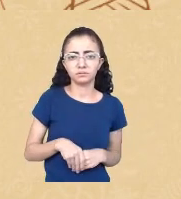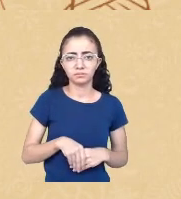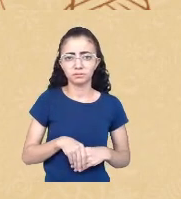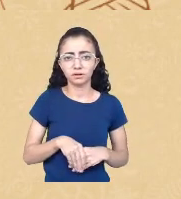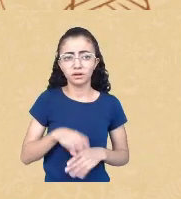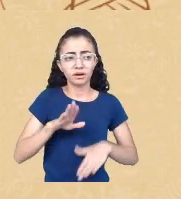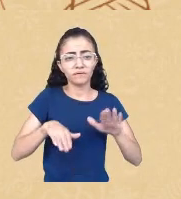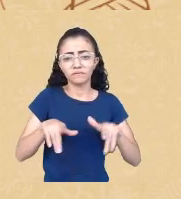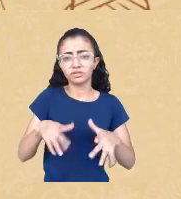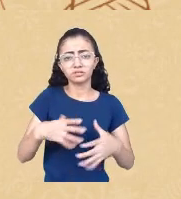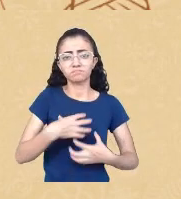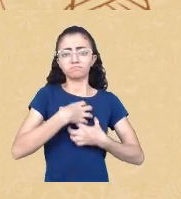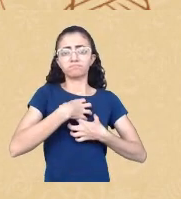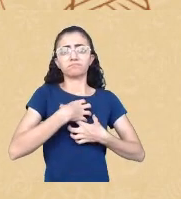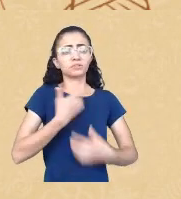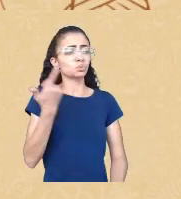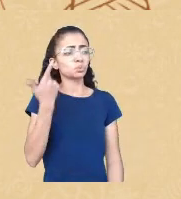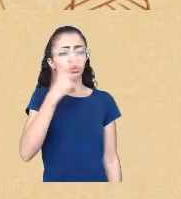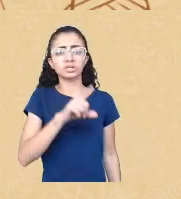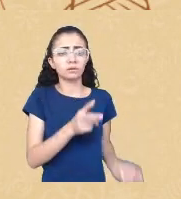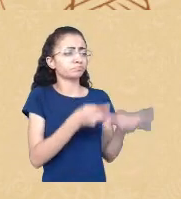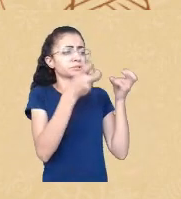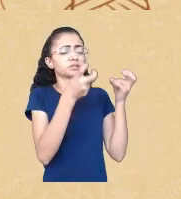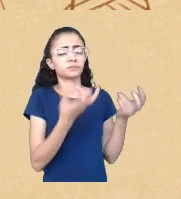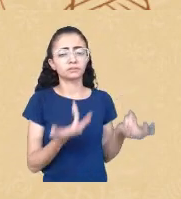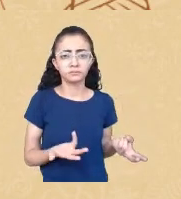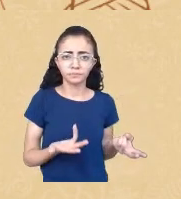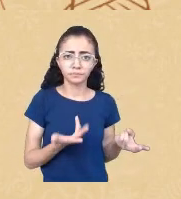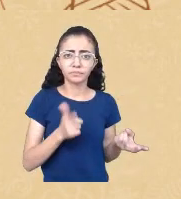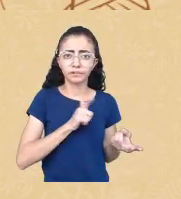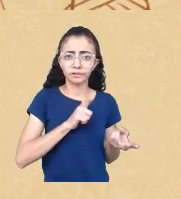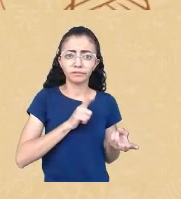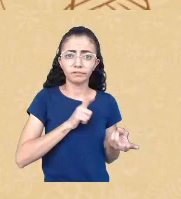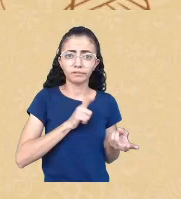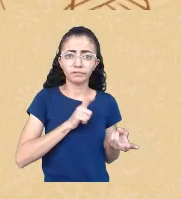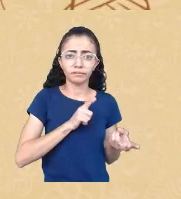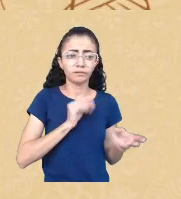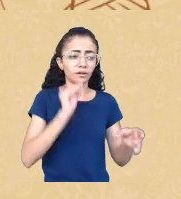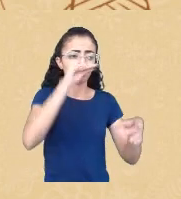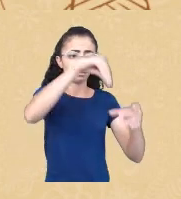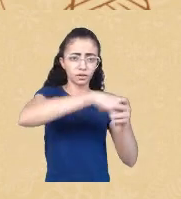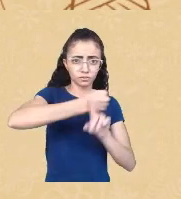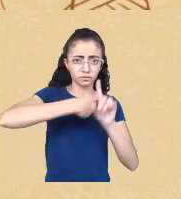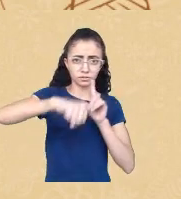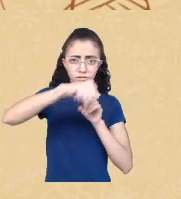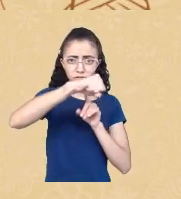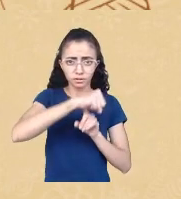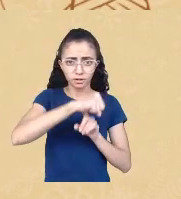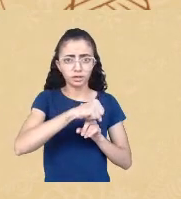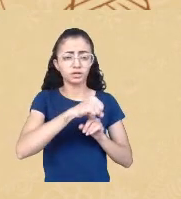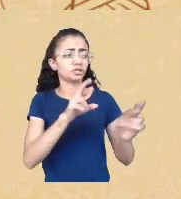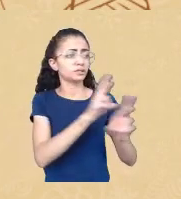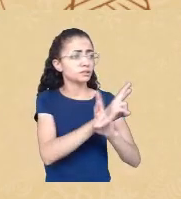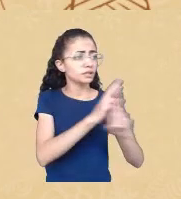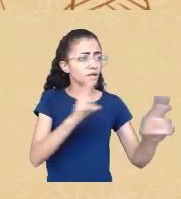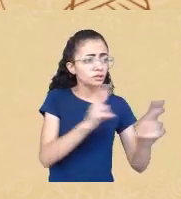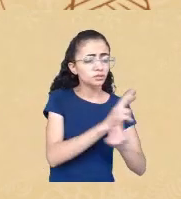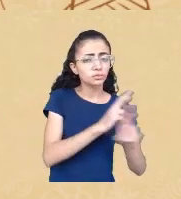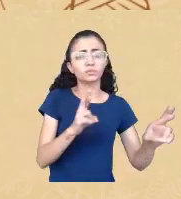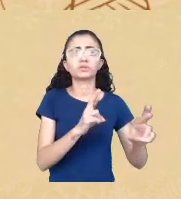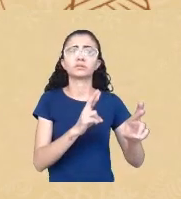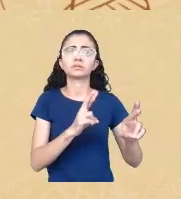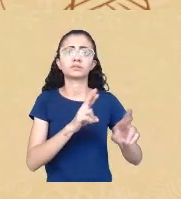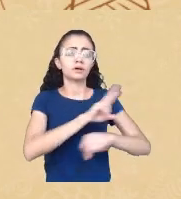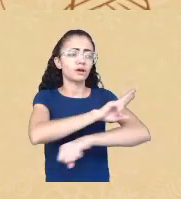consegue nem reconhecer que há uma colonialidade ainda presente nas relações étnico-raciais neste